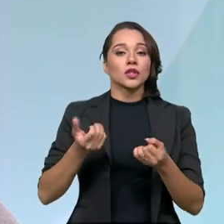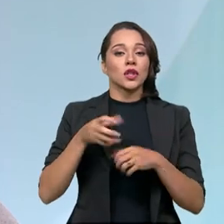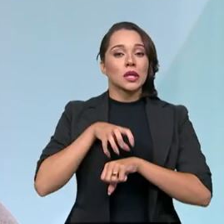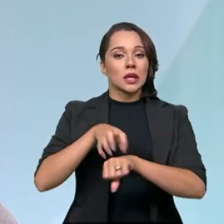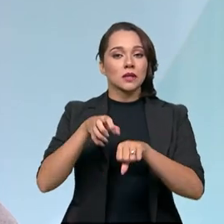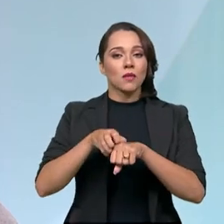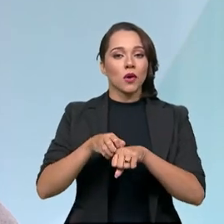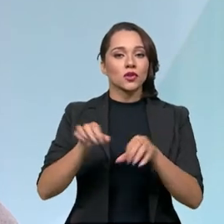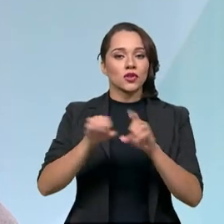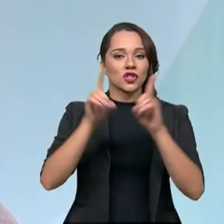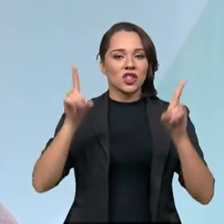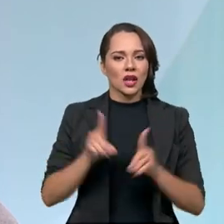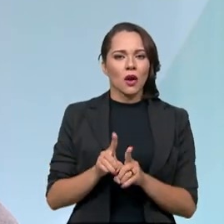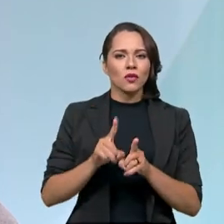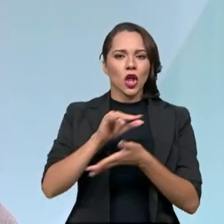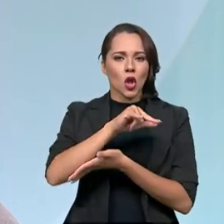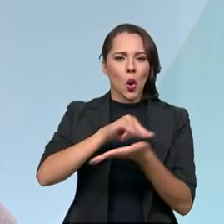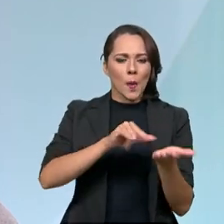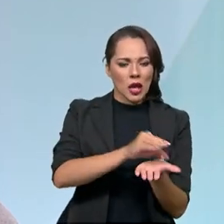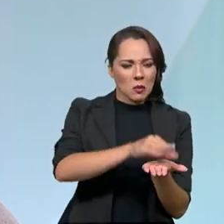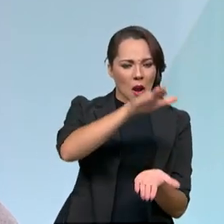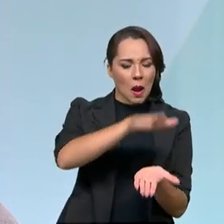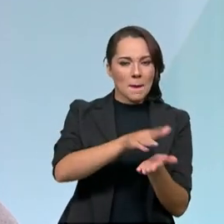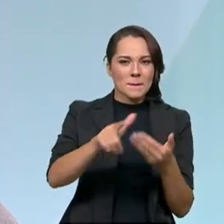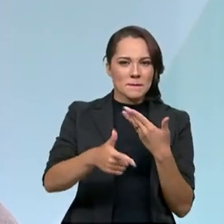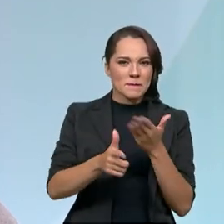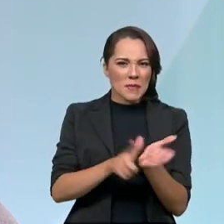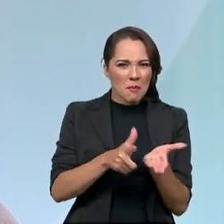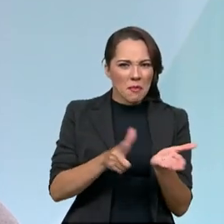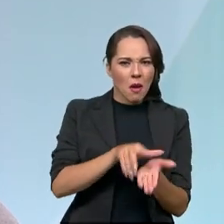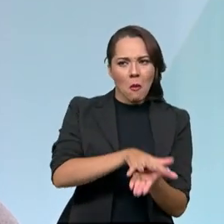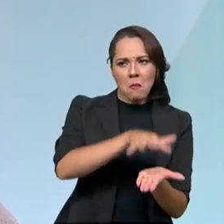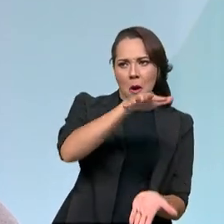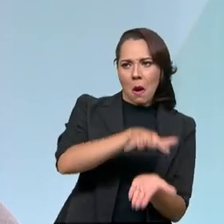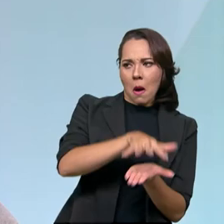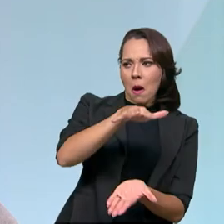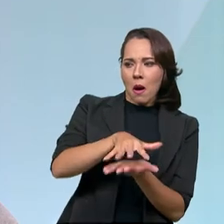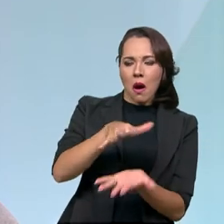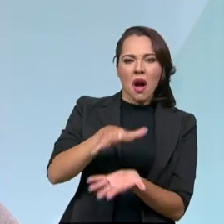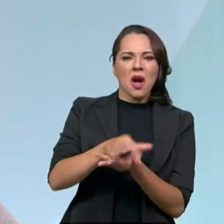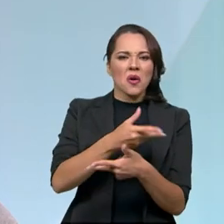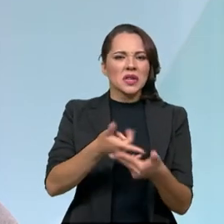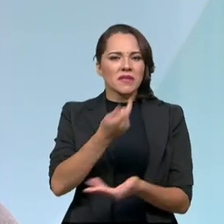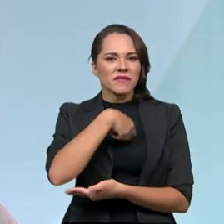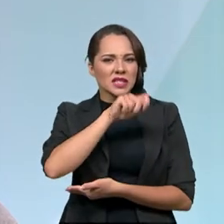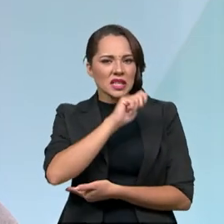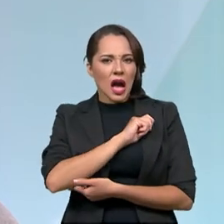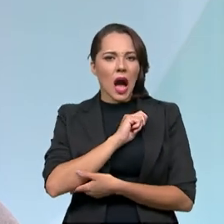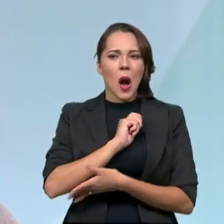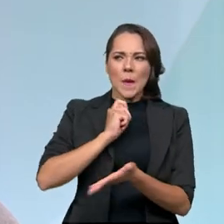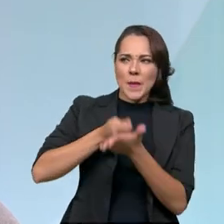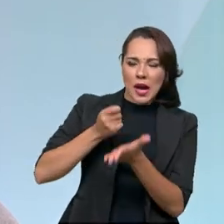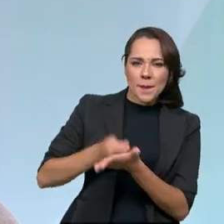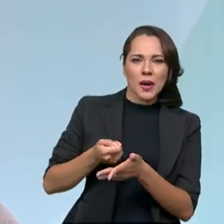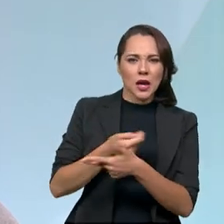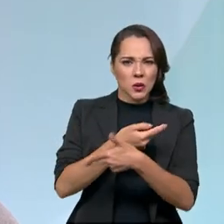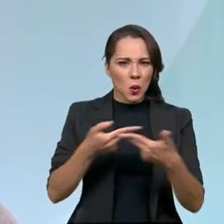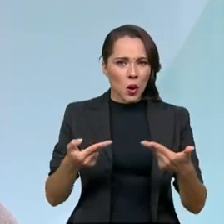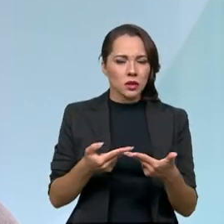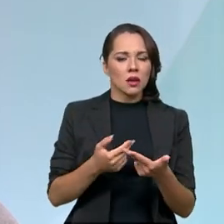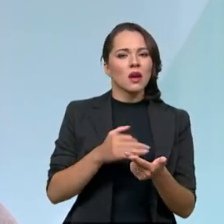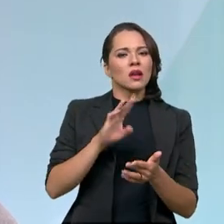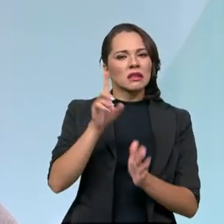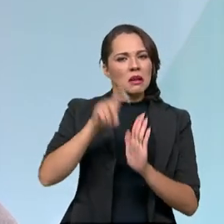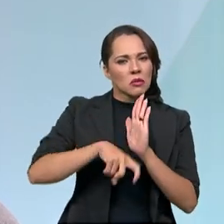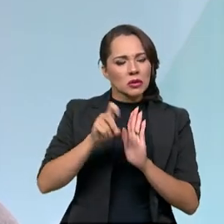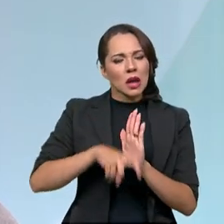que prevê, então, a reunião de todos os documentos de manifesto de carga, questões fiscais e de fiscalização dos órgãos, seja